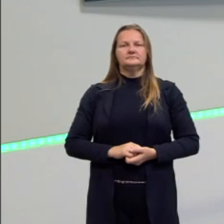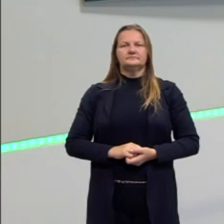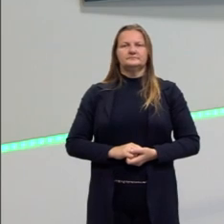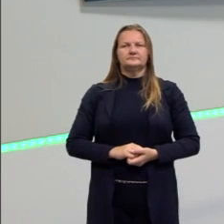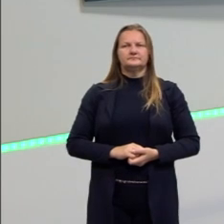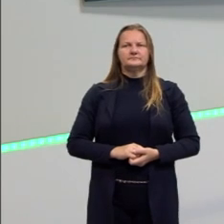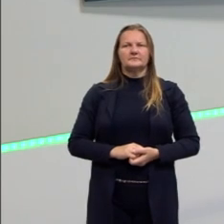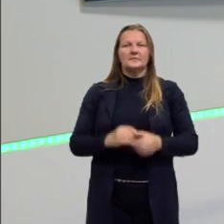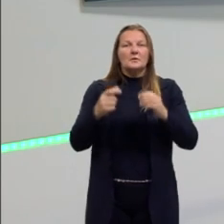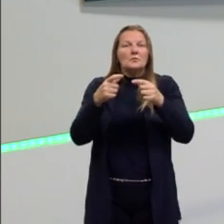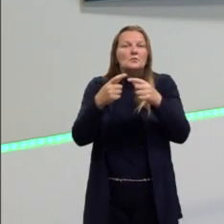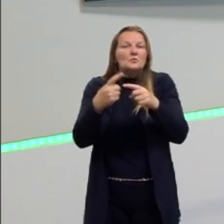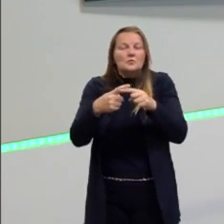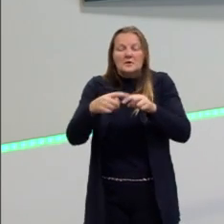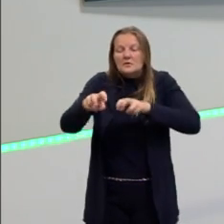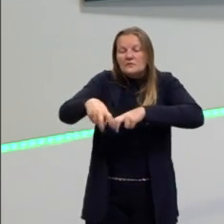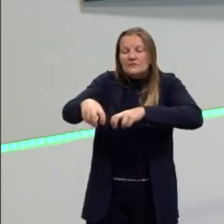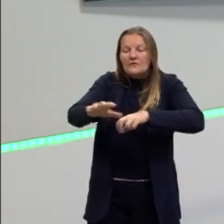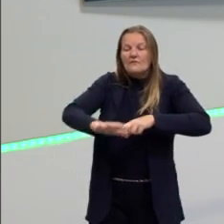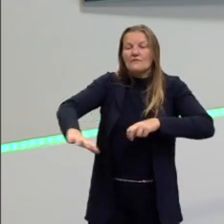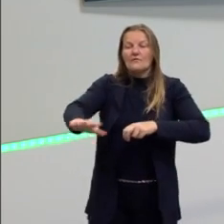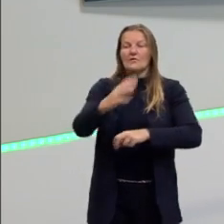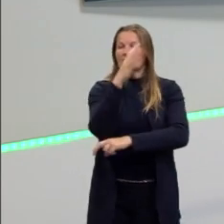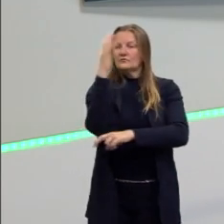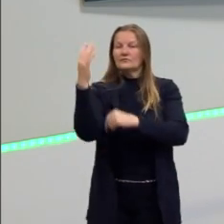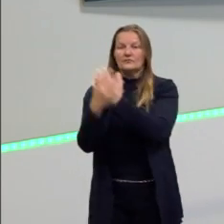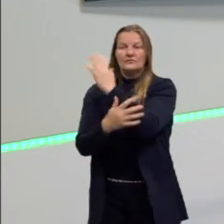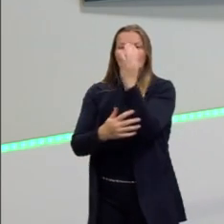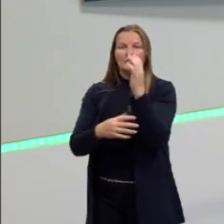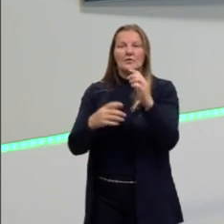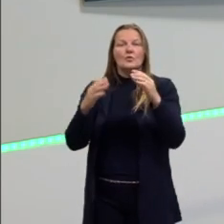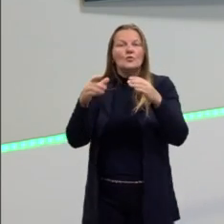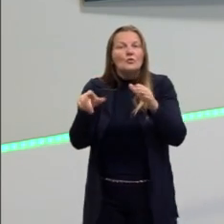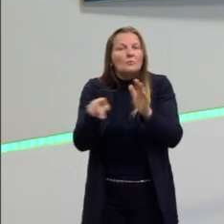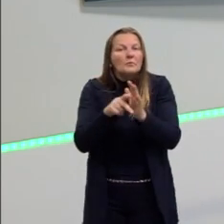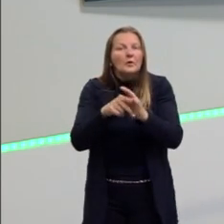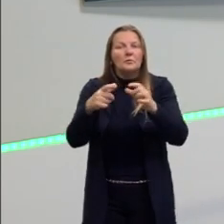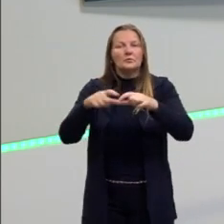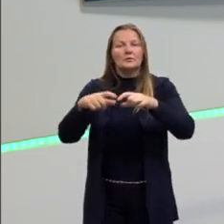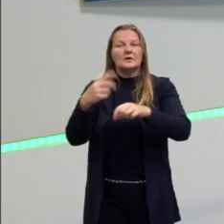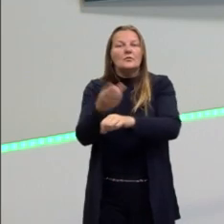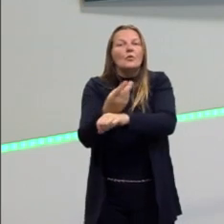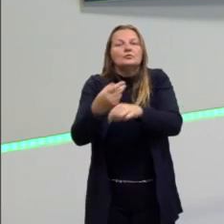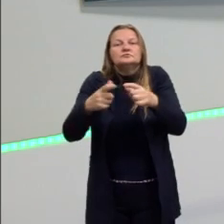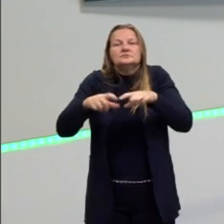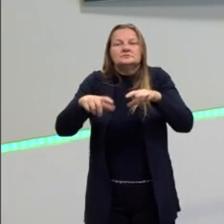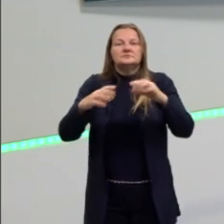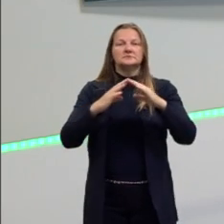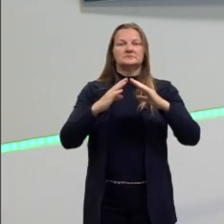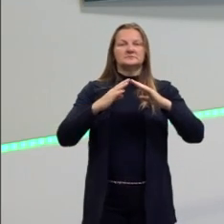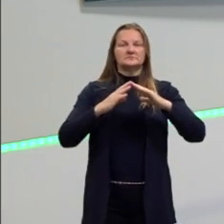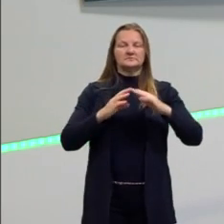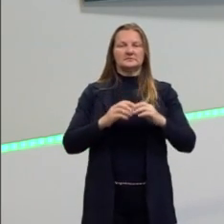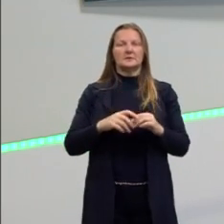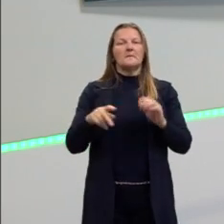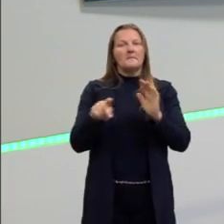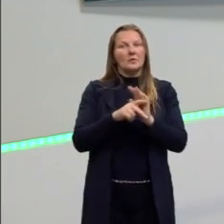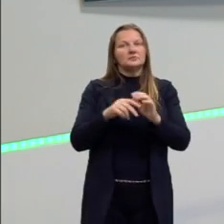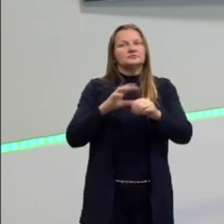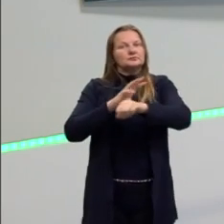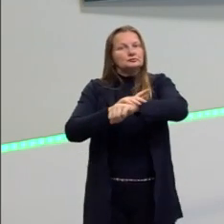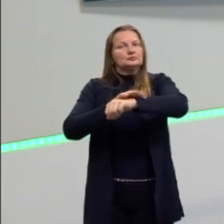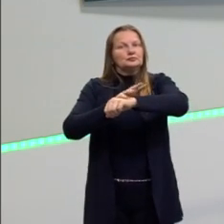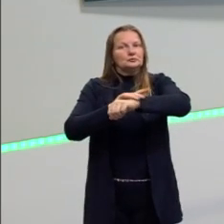mosquitos. Então, eles vão estar indo para a área urbana, procurando lugar para ficar. E aí, pode ocorrer, então, esses